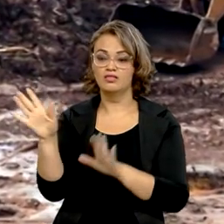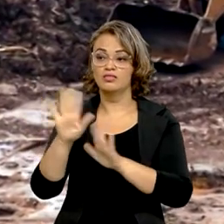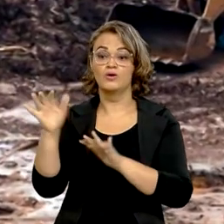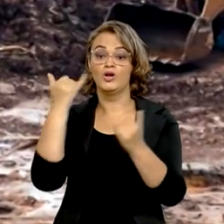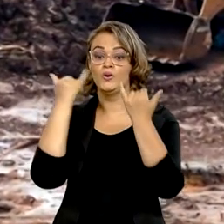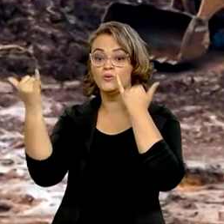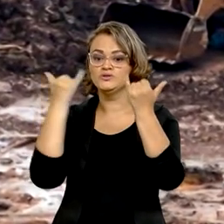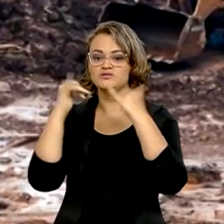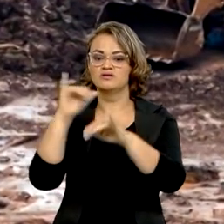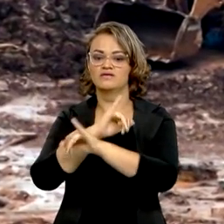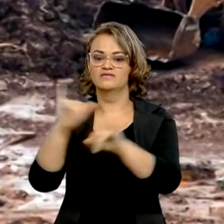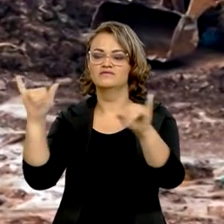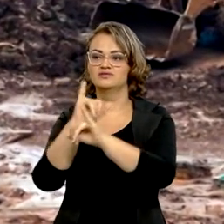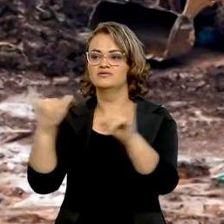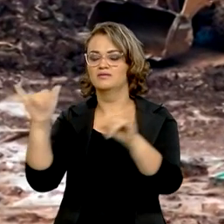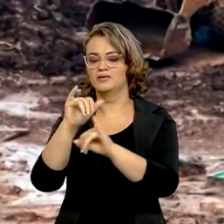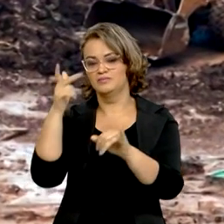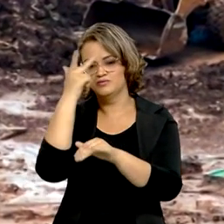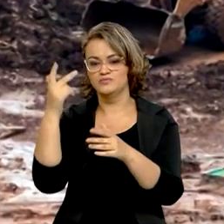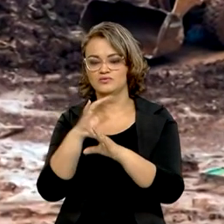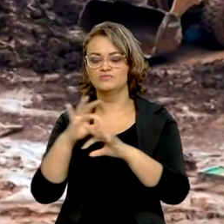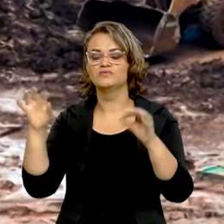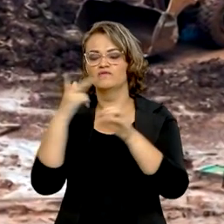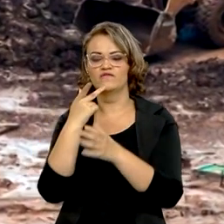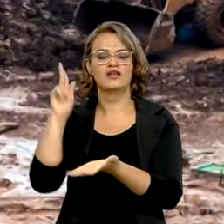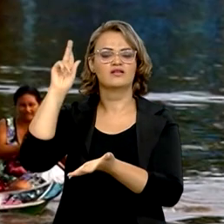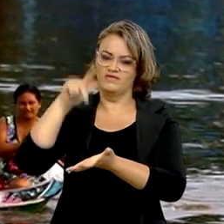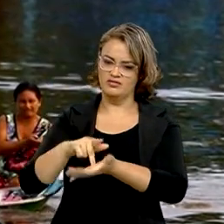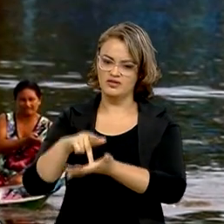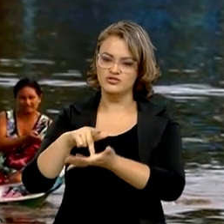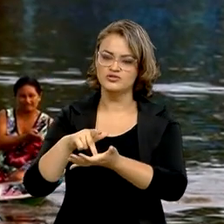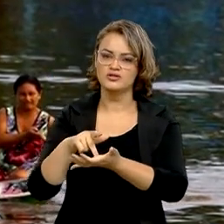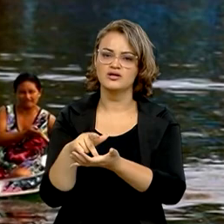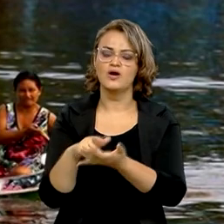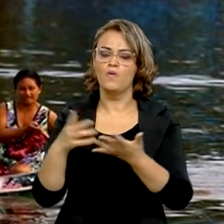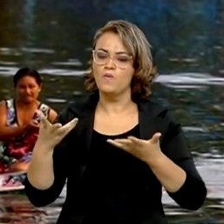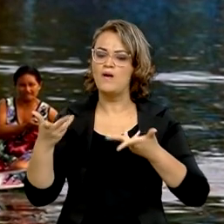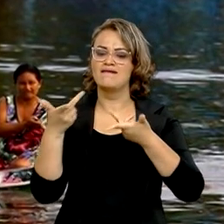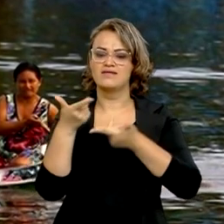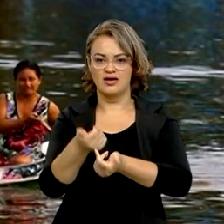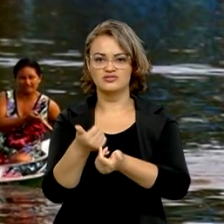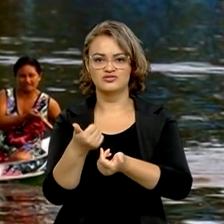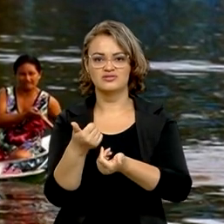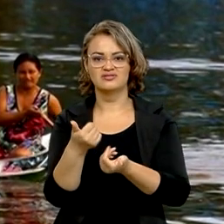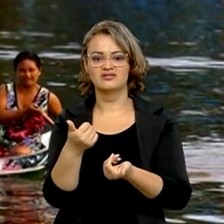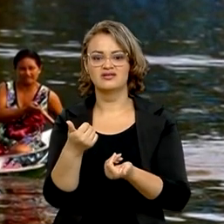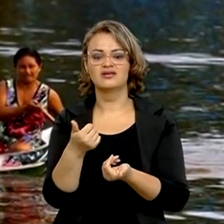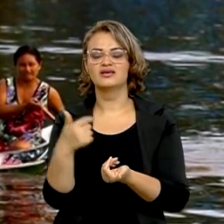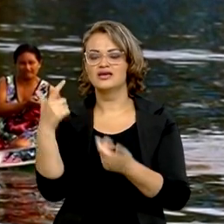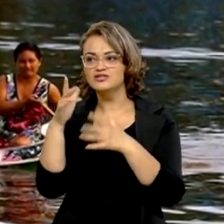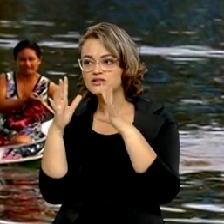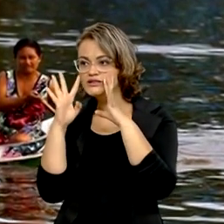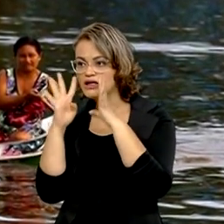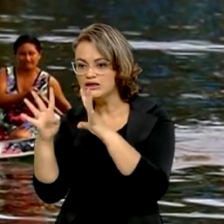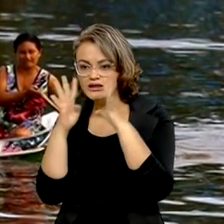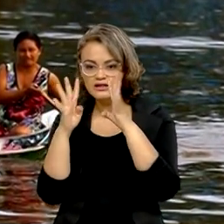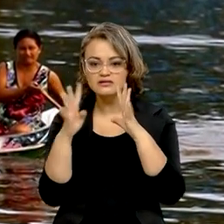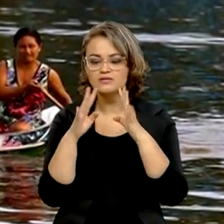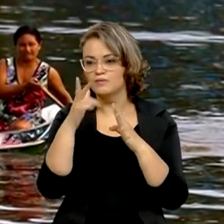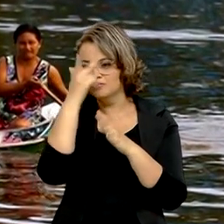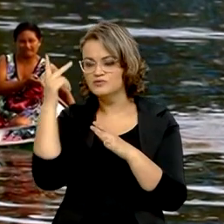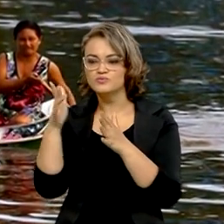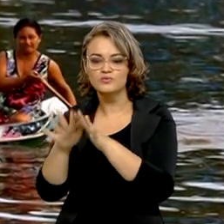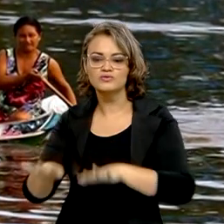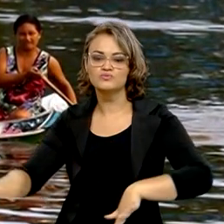notícia para os outros veículos com credibilidade, com qualidade, a gente pode ouvir públicos que não